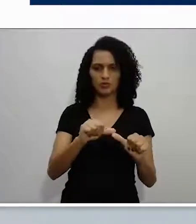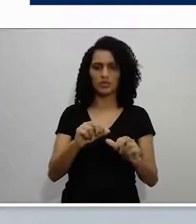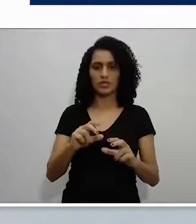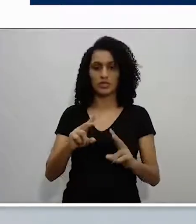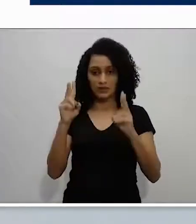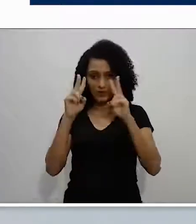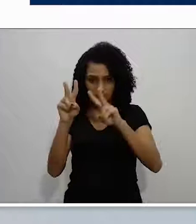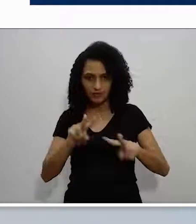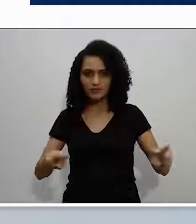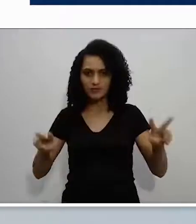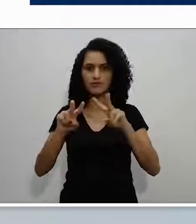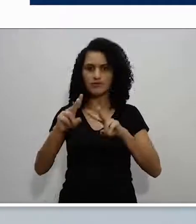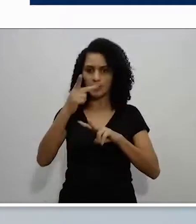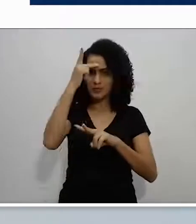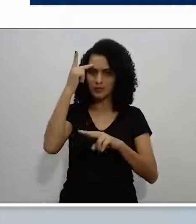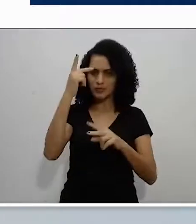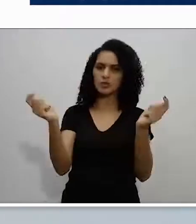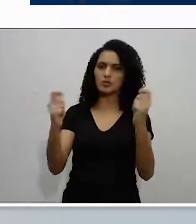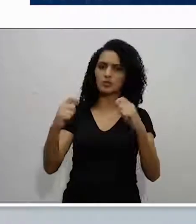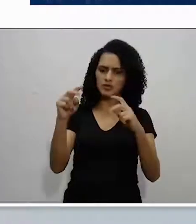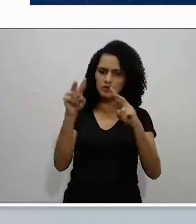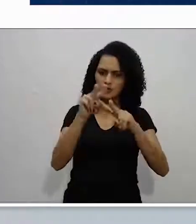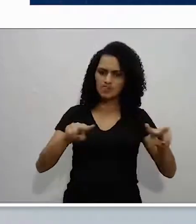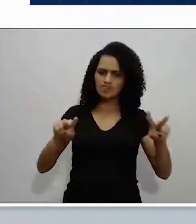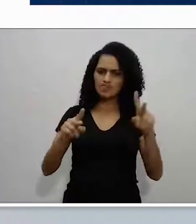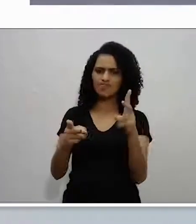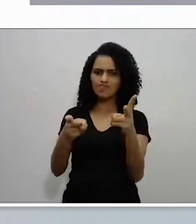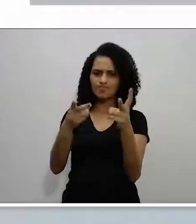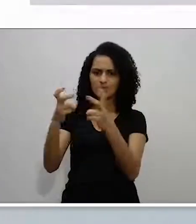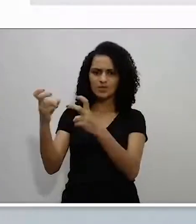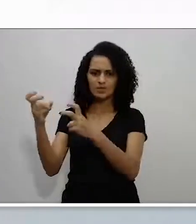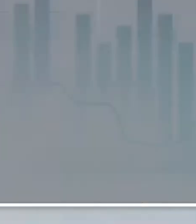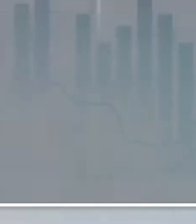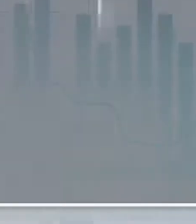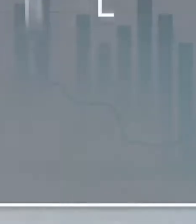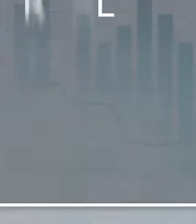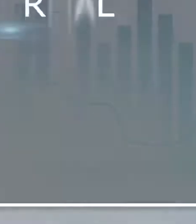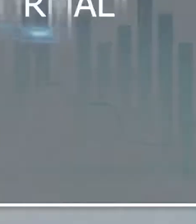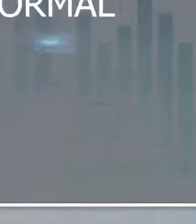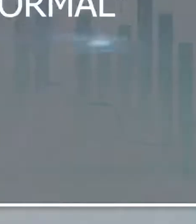que perceber para poder entender, aceitar e promover a mudança.